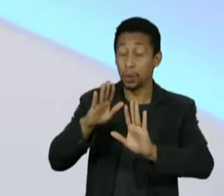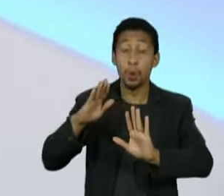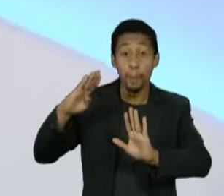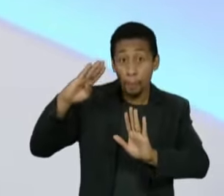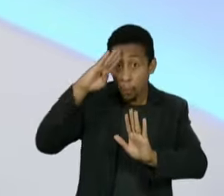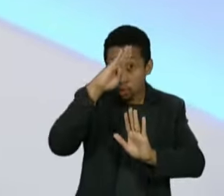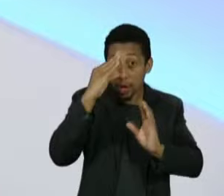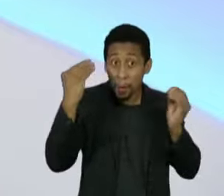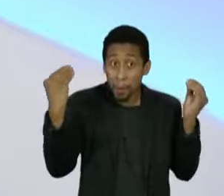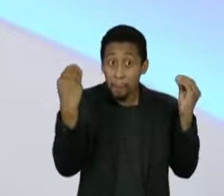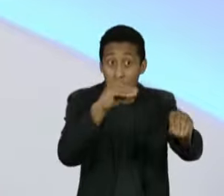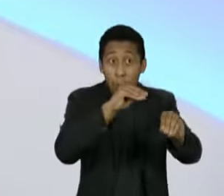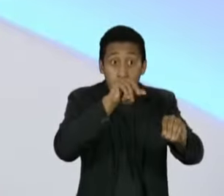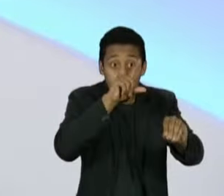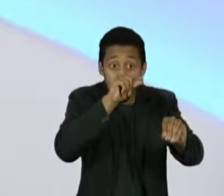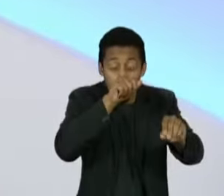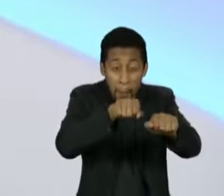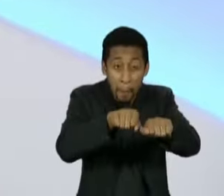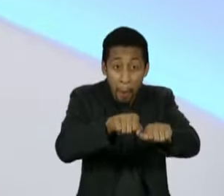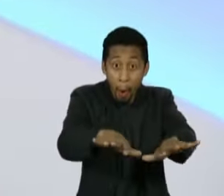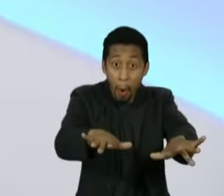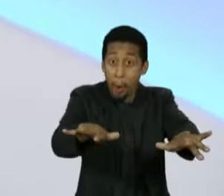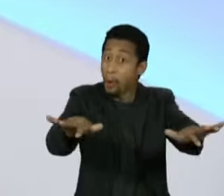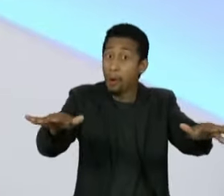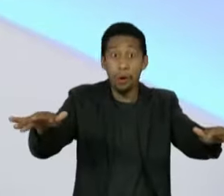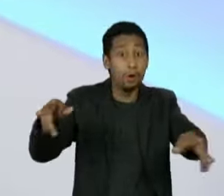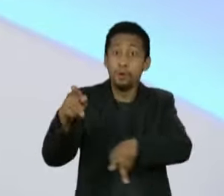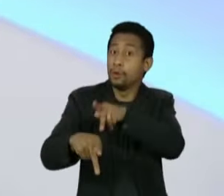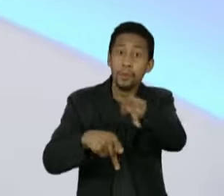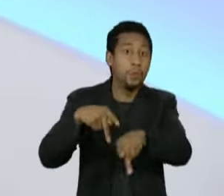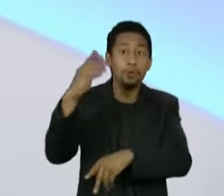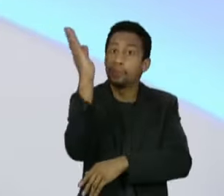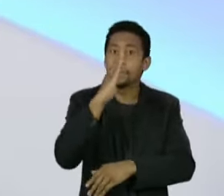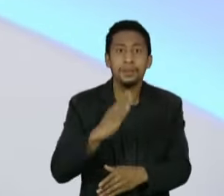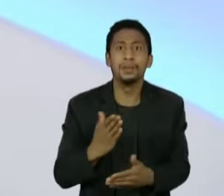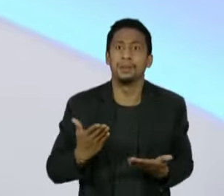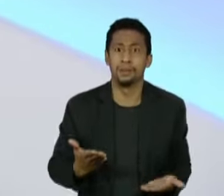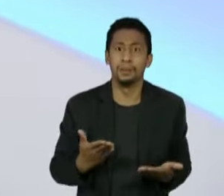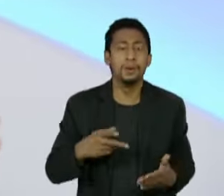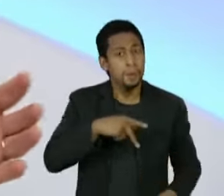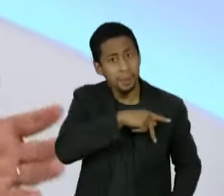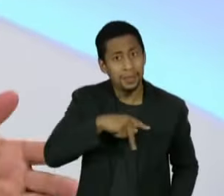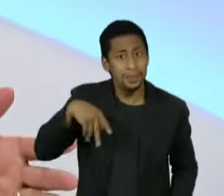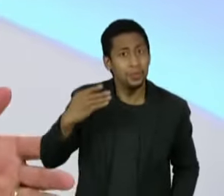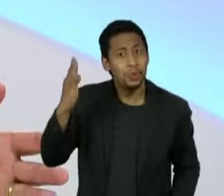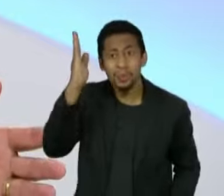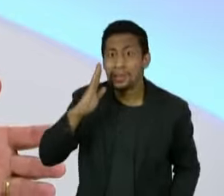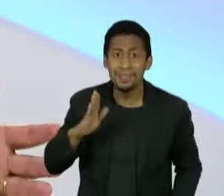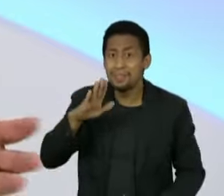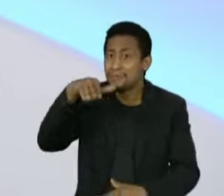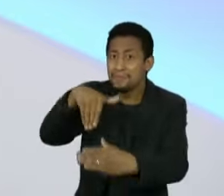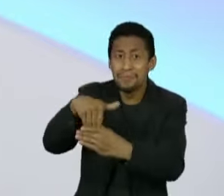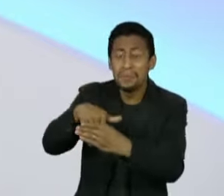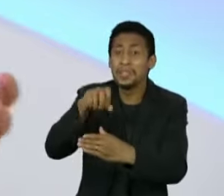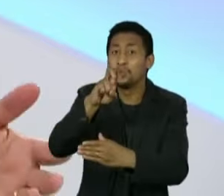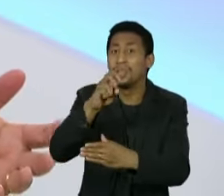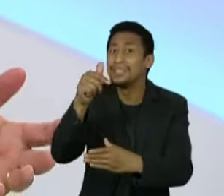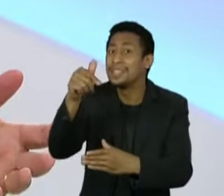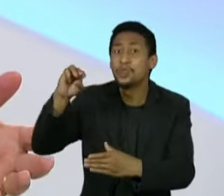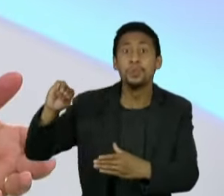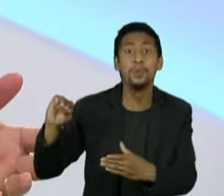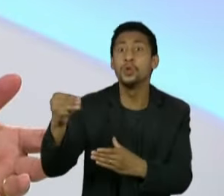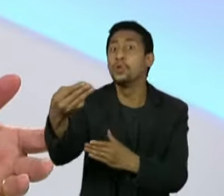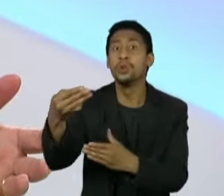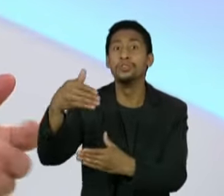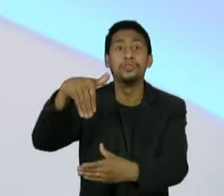postagem do Bolsonaro fala rapidamente com milhões de brasileiros. E a gente tem que lembrar que o presidente da República recebeu 57 milhões de votos. Ele tem muita